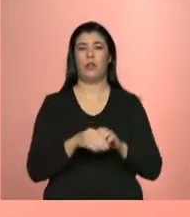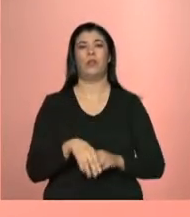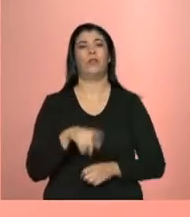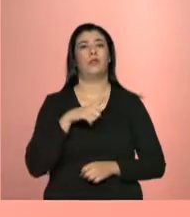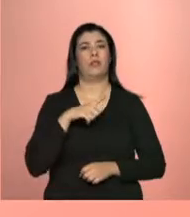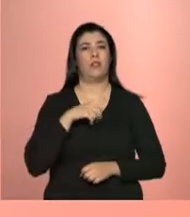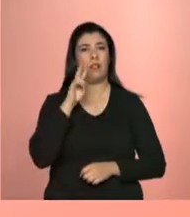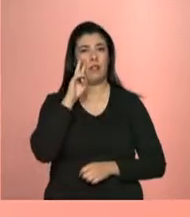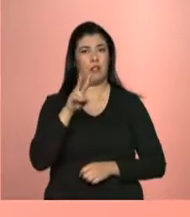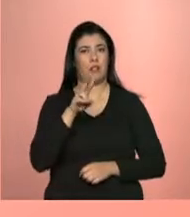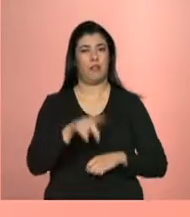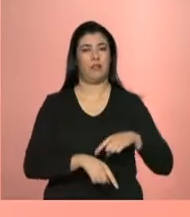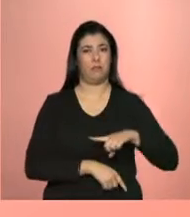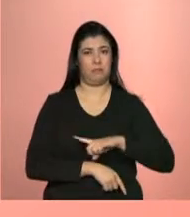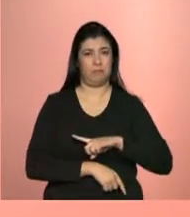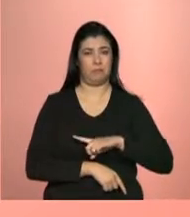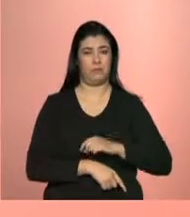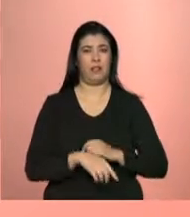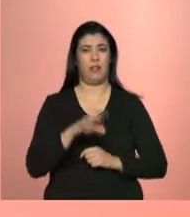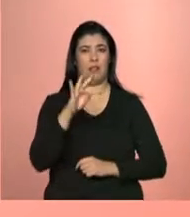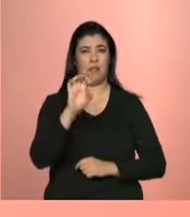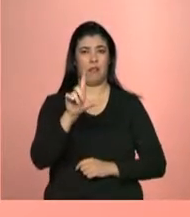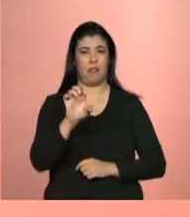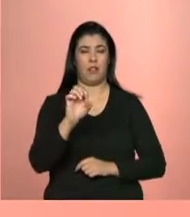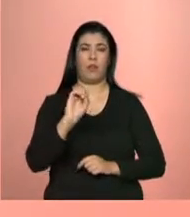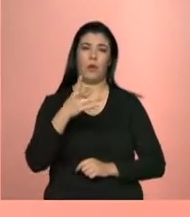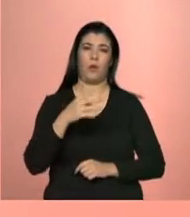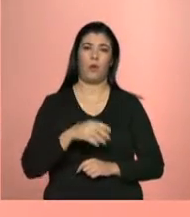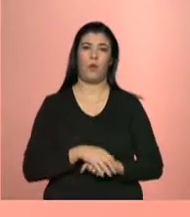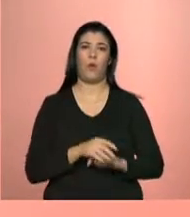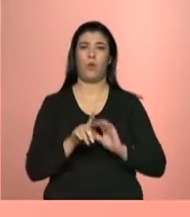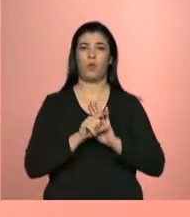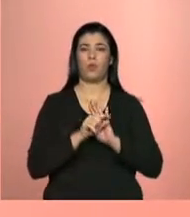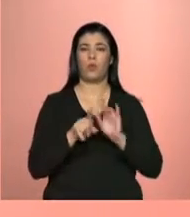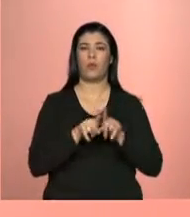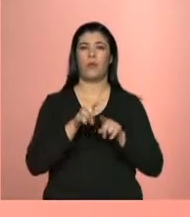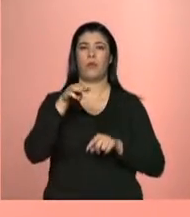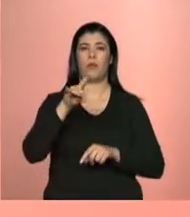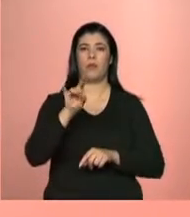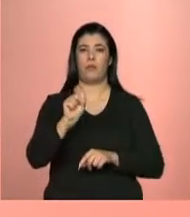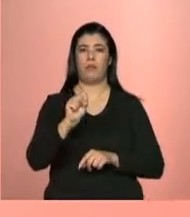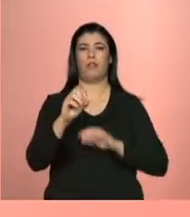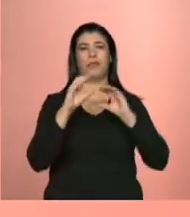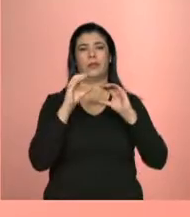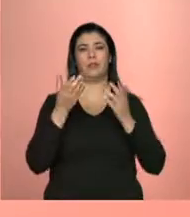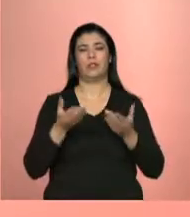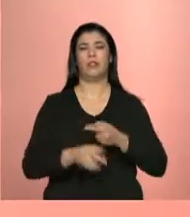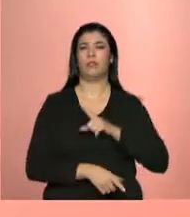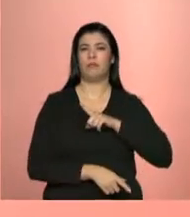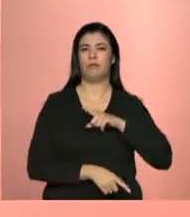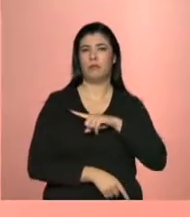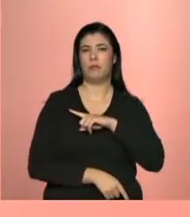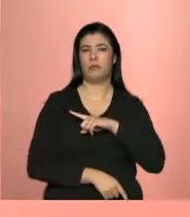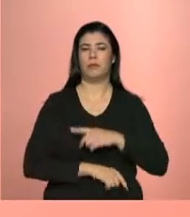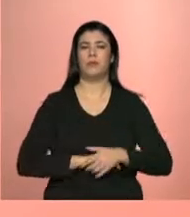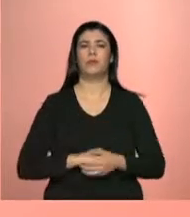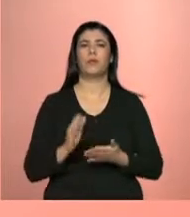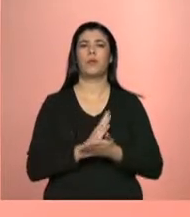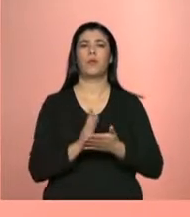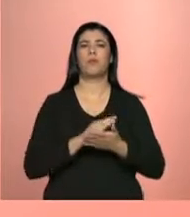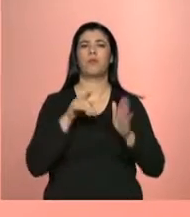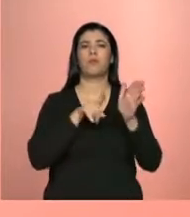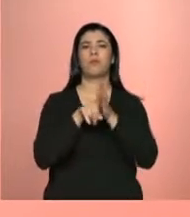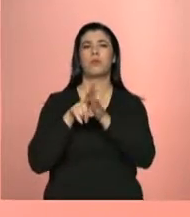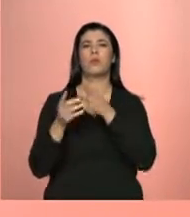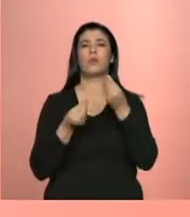.gov.br ou pelo twitter arroba mds comunicação sem cedilha e sem til. As perguntas serão